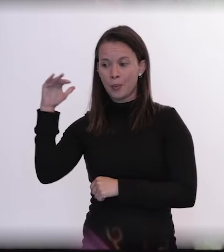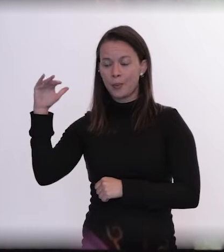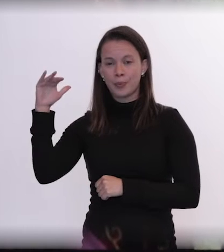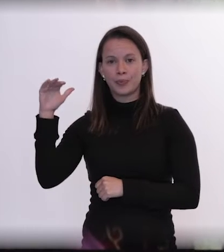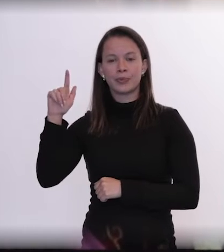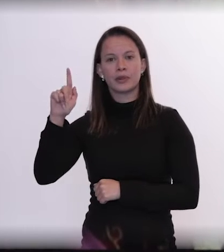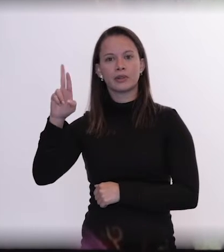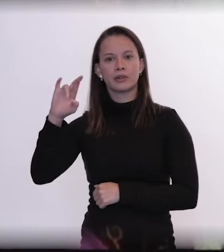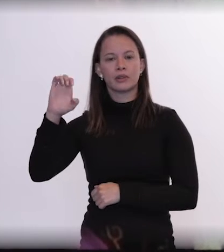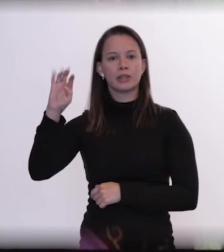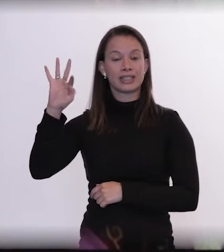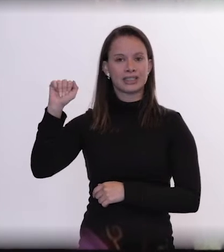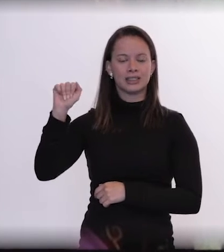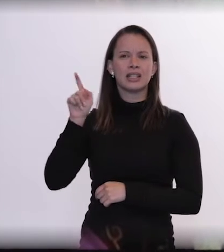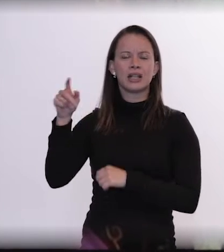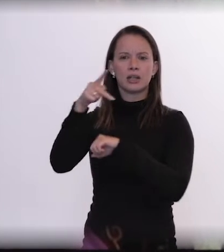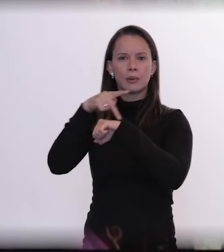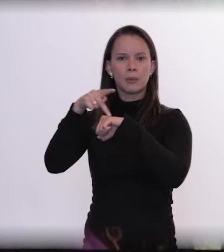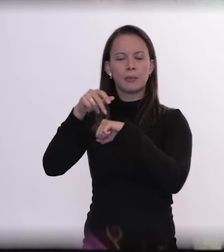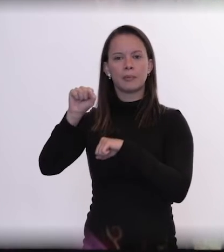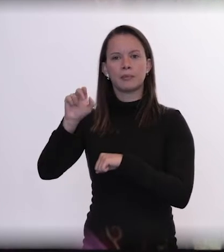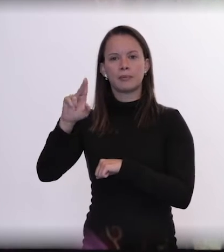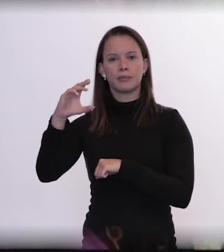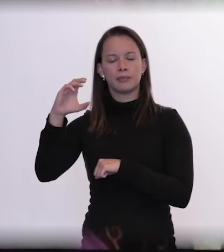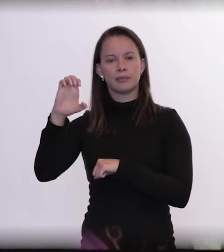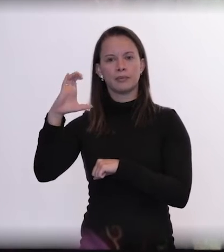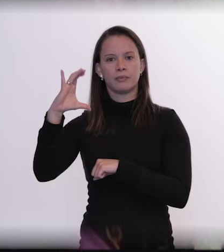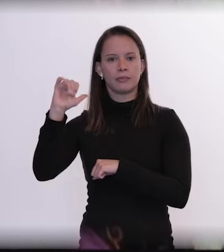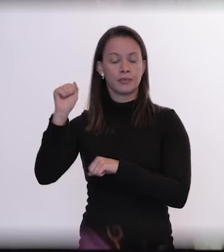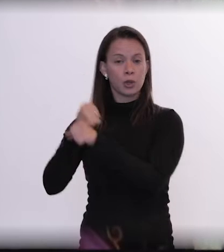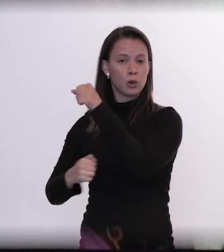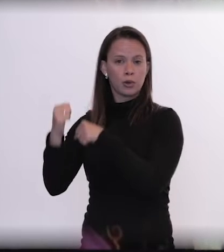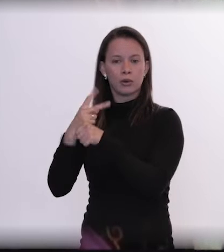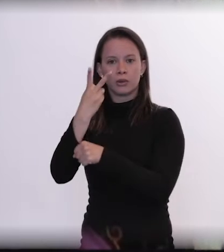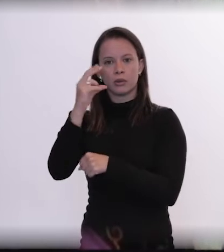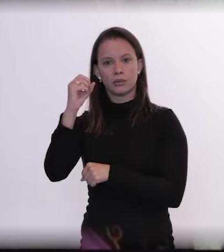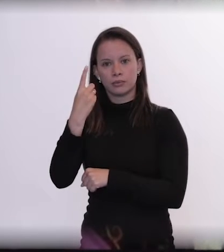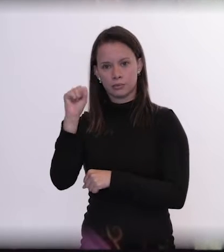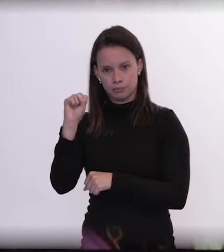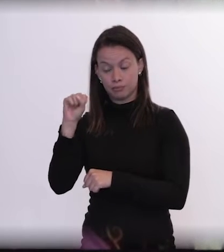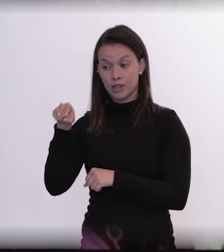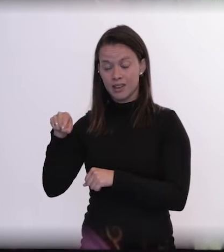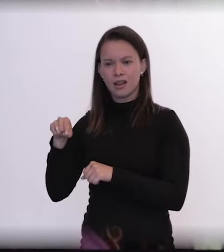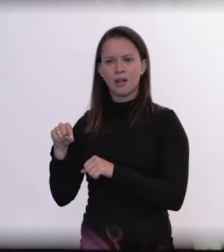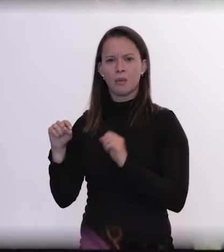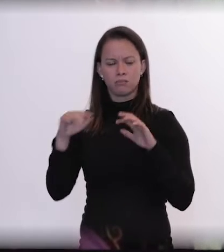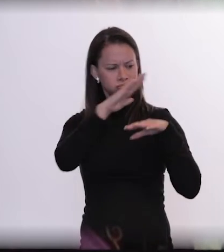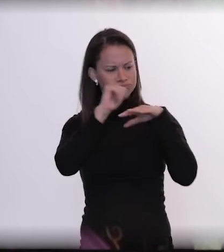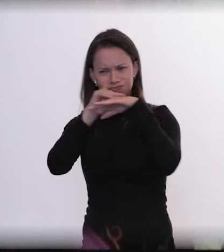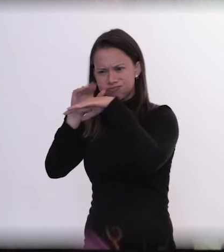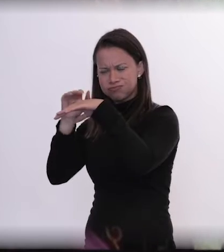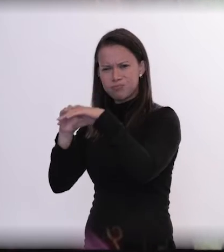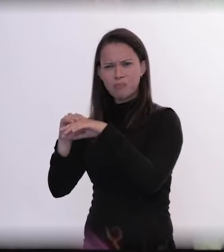Thunberg, que em meses, 2018, e desde 2018, colocou milhões de adolescentes nas